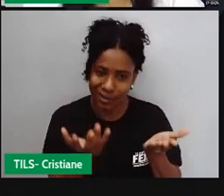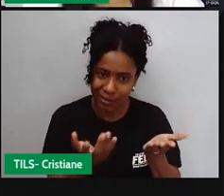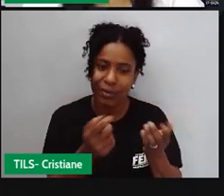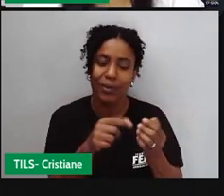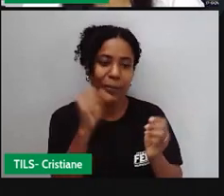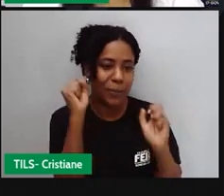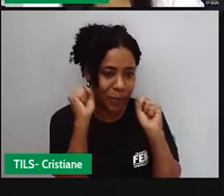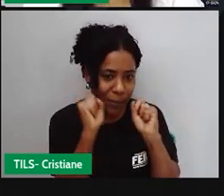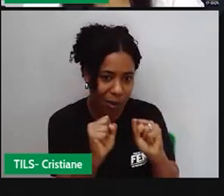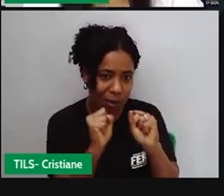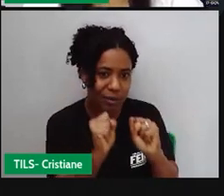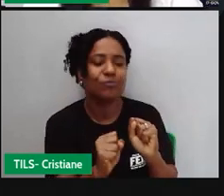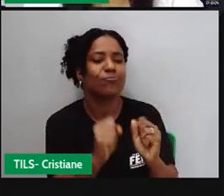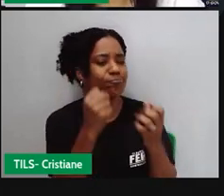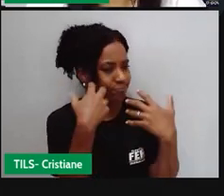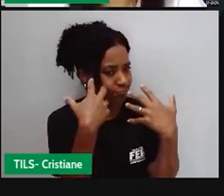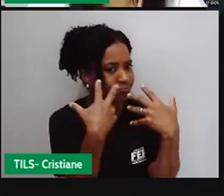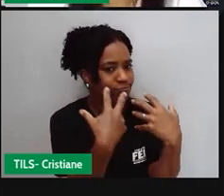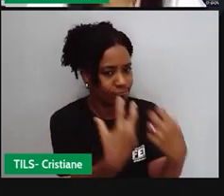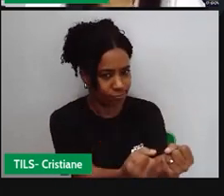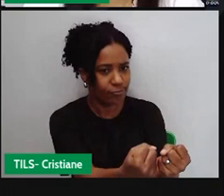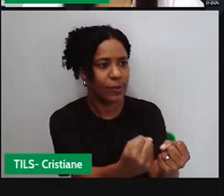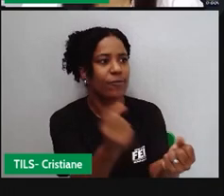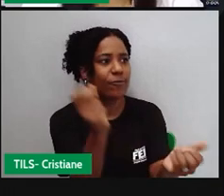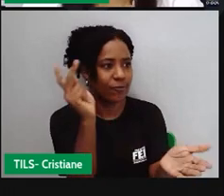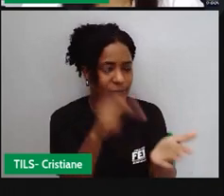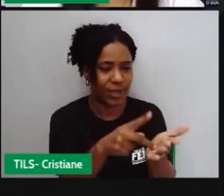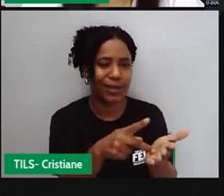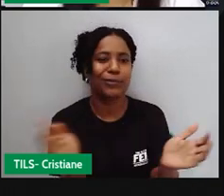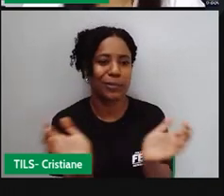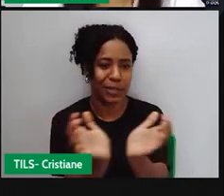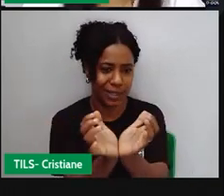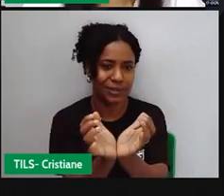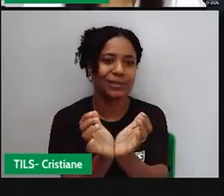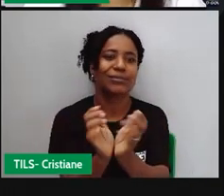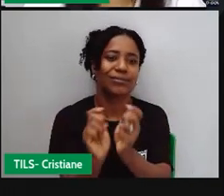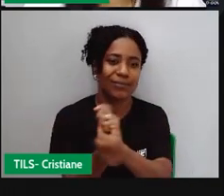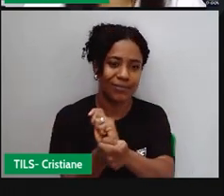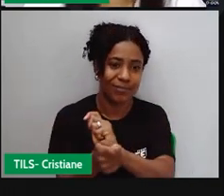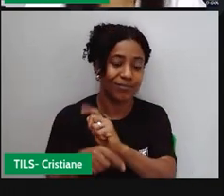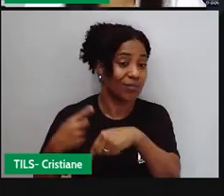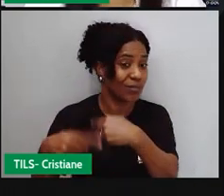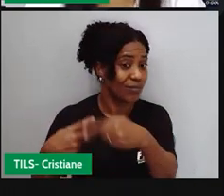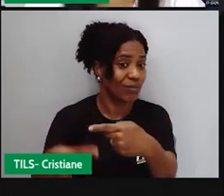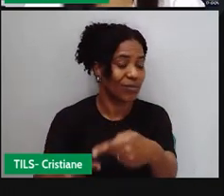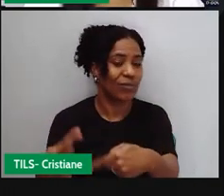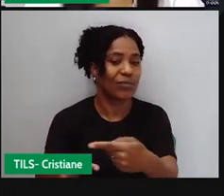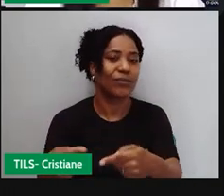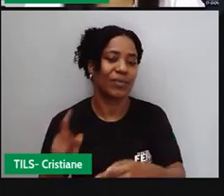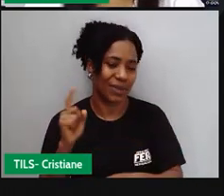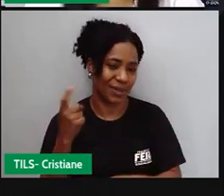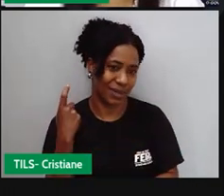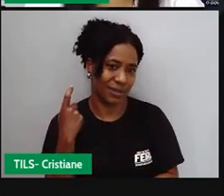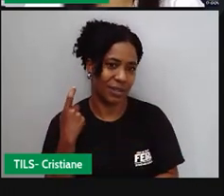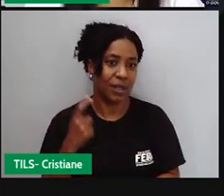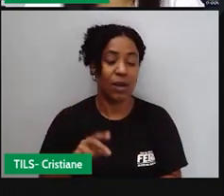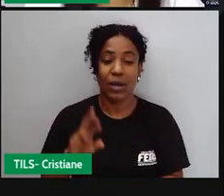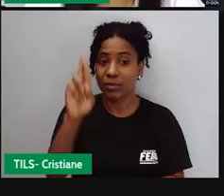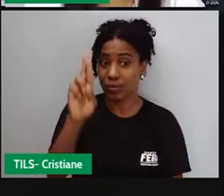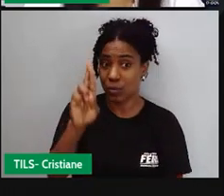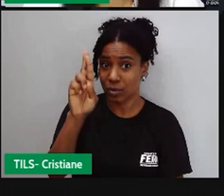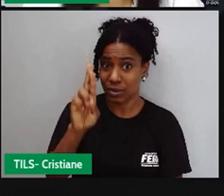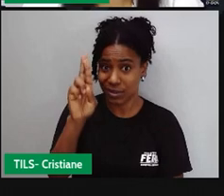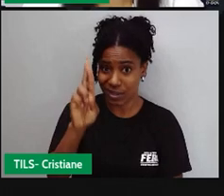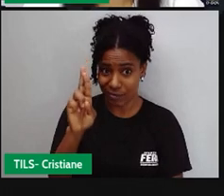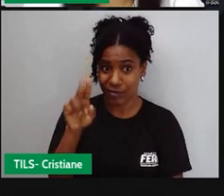essa comunidade como uma comunidade quilombola ou não. E quem cuida aí de todo esse processo é a Fundação Cultural